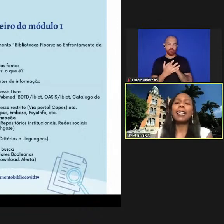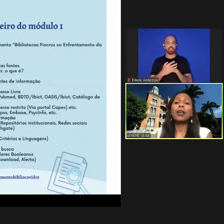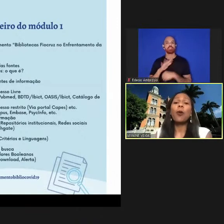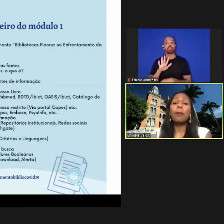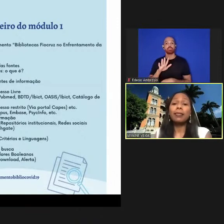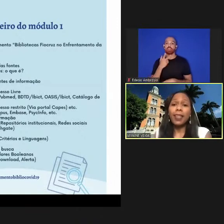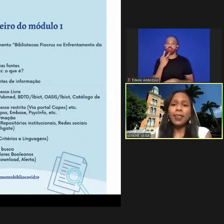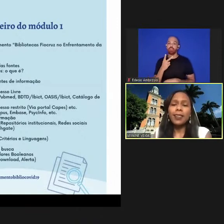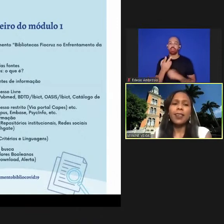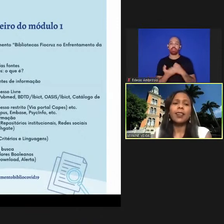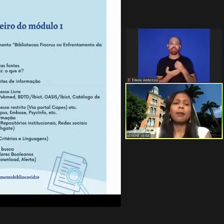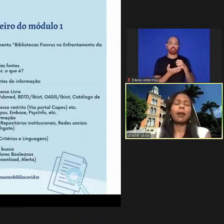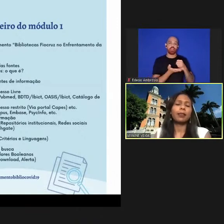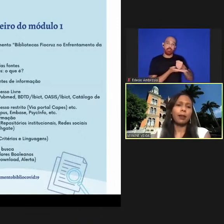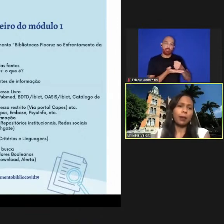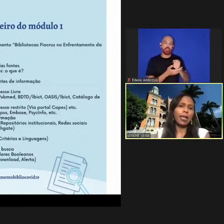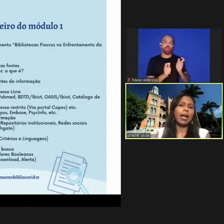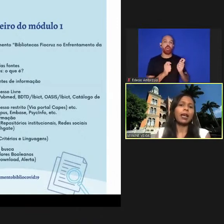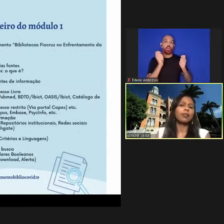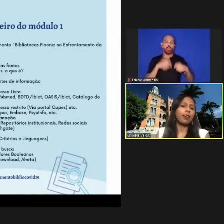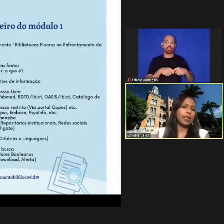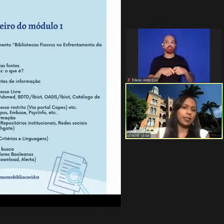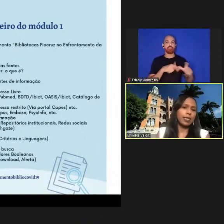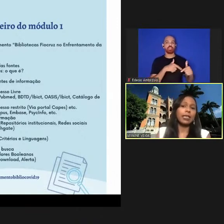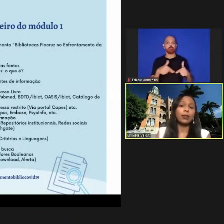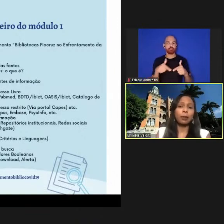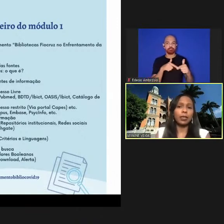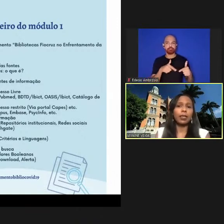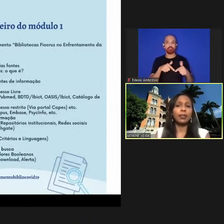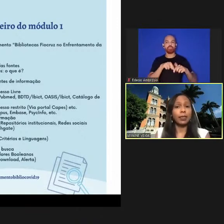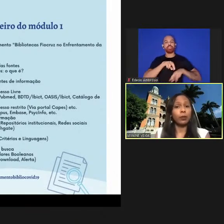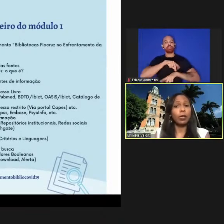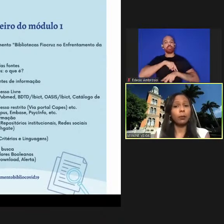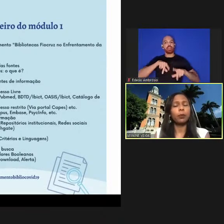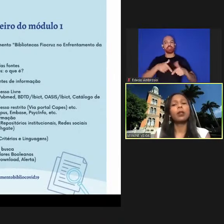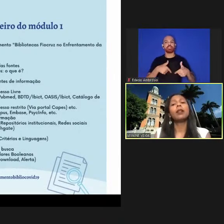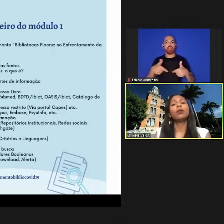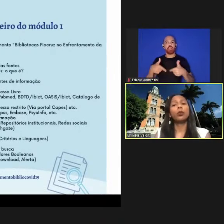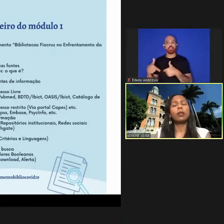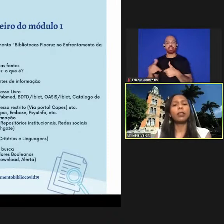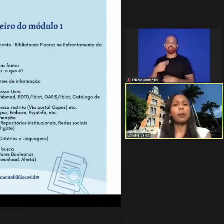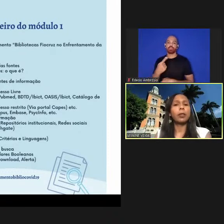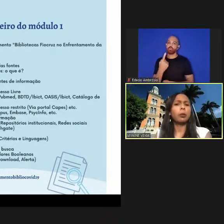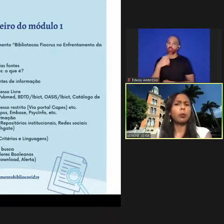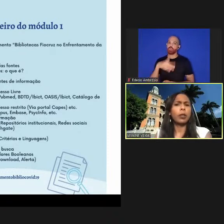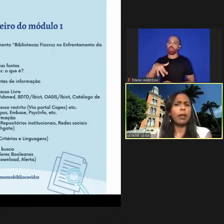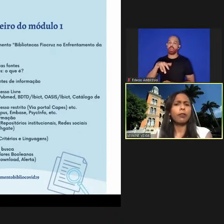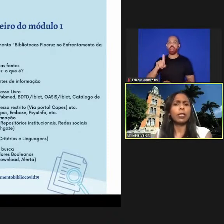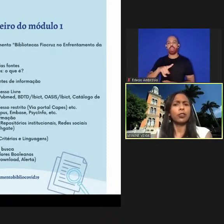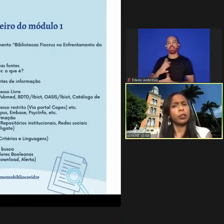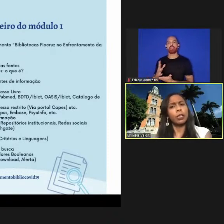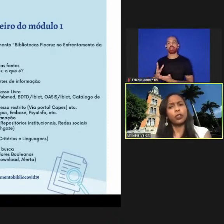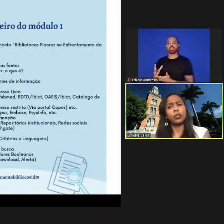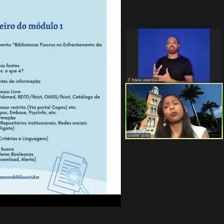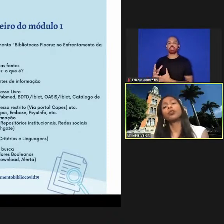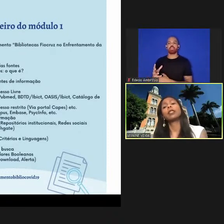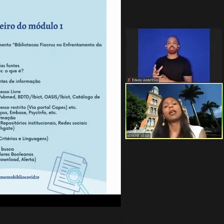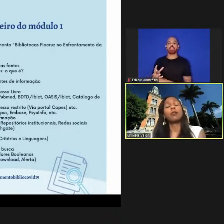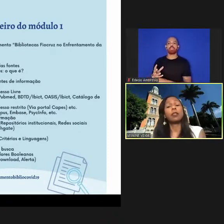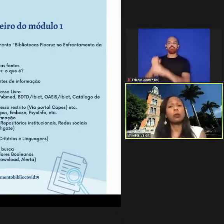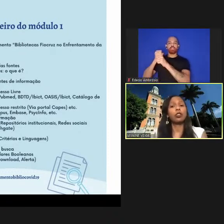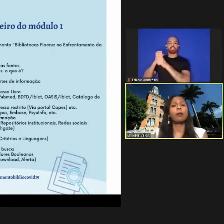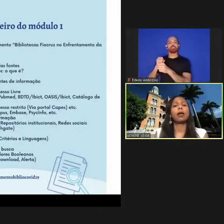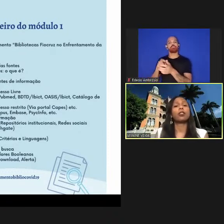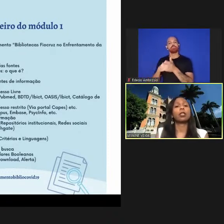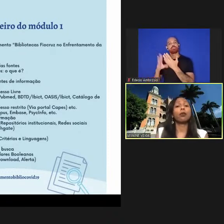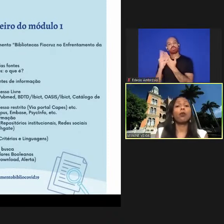pilar lá da competência para trabalhar em várias áreas e uma delas é no campo do levantamento bibliográfico da estratégia de busca da